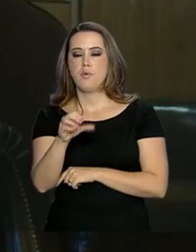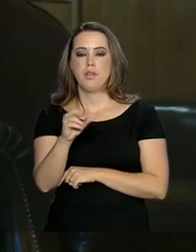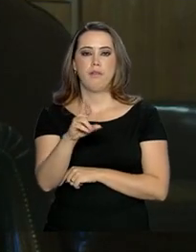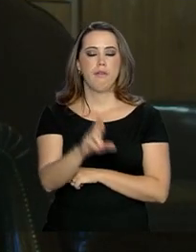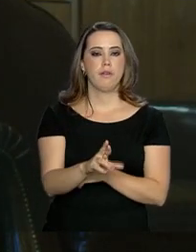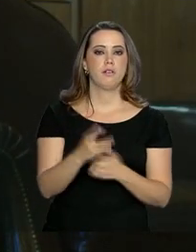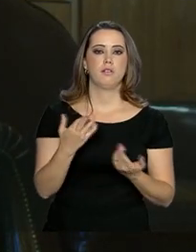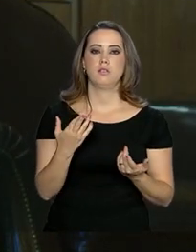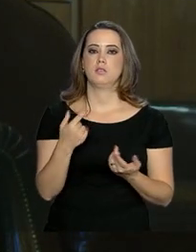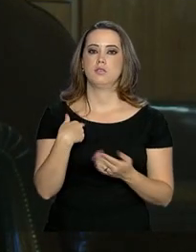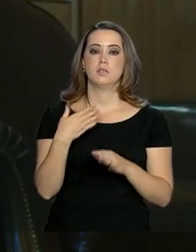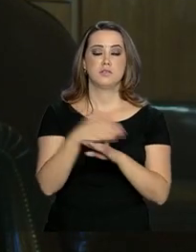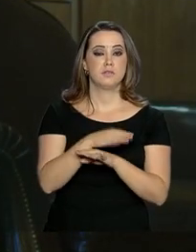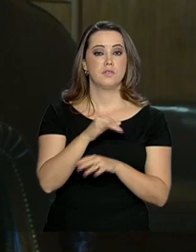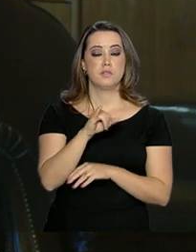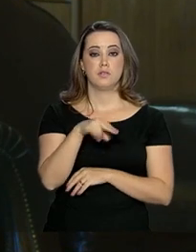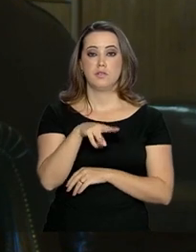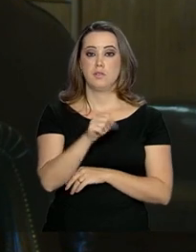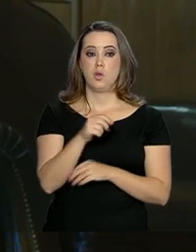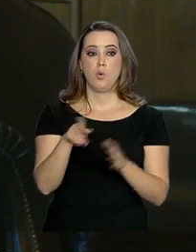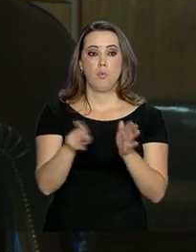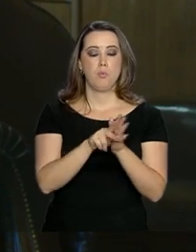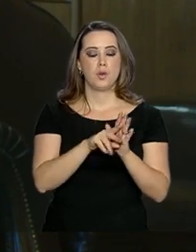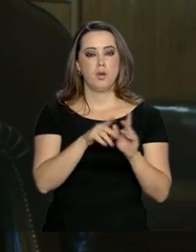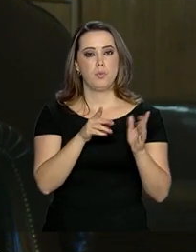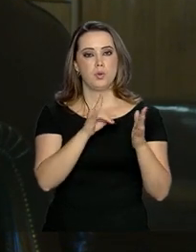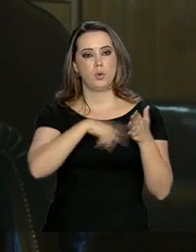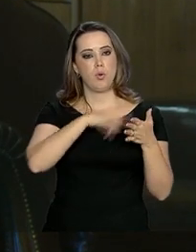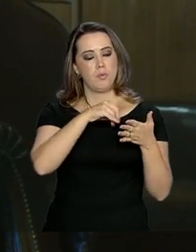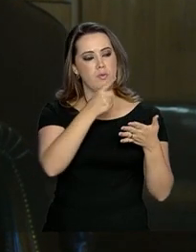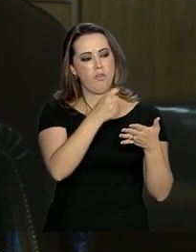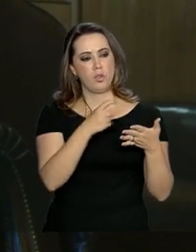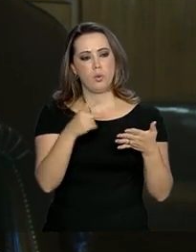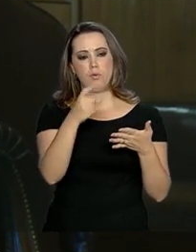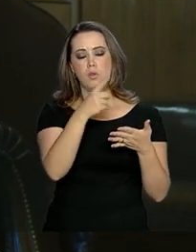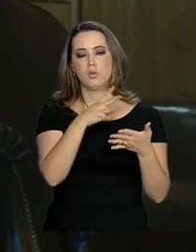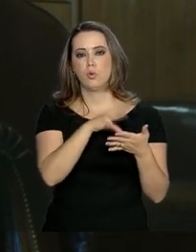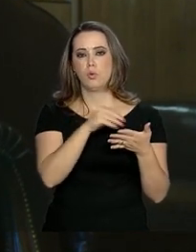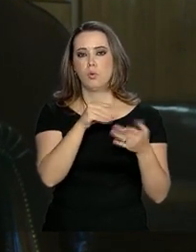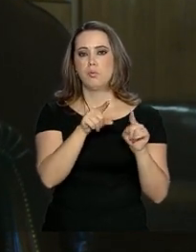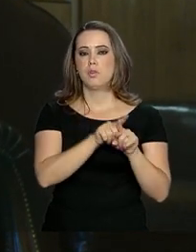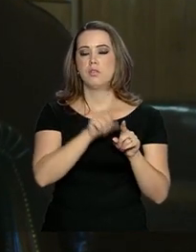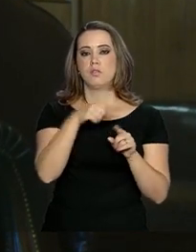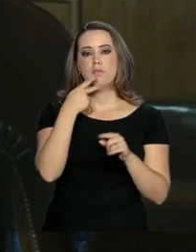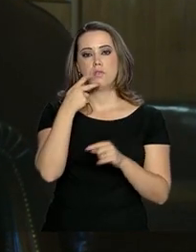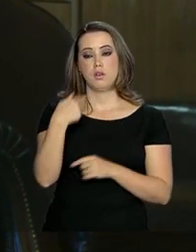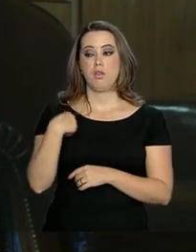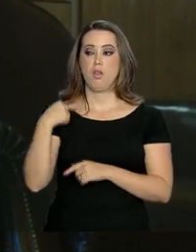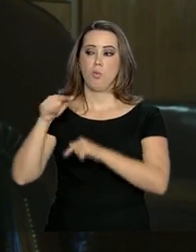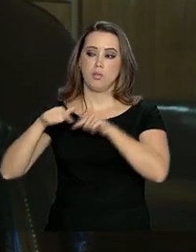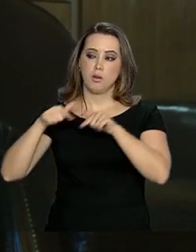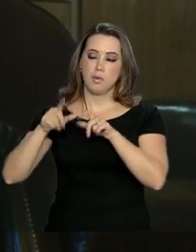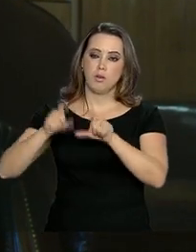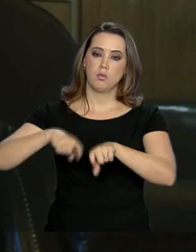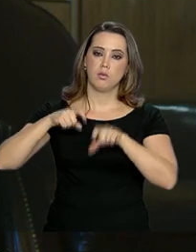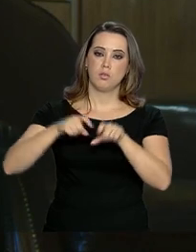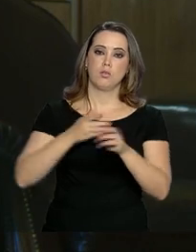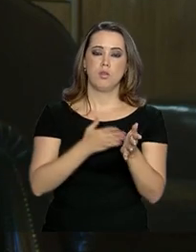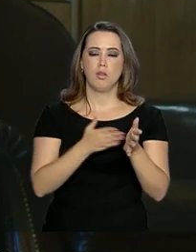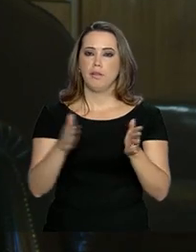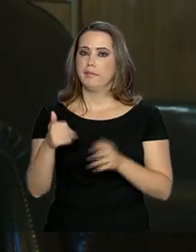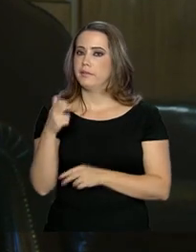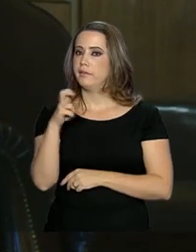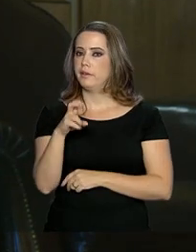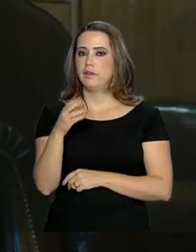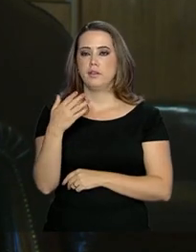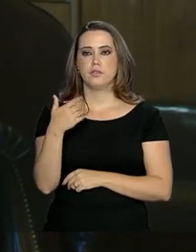irá à Previdência Social munido desses documentos, fotografias. E aí, você dá, olha, eu sou trabalhador rural e pelo menos durante 15,